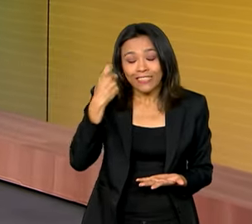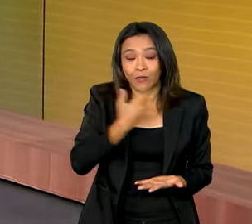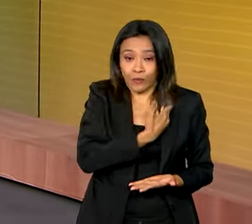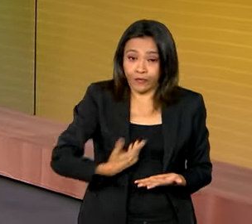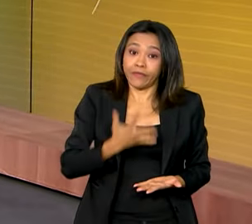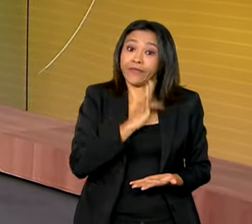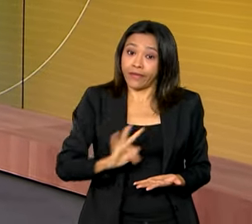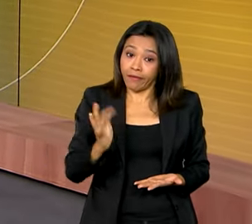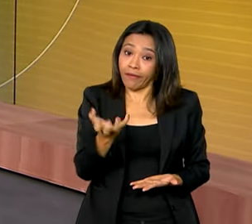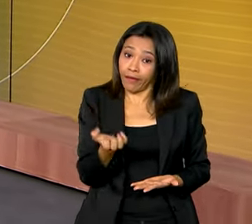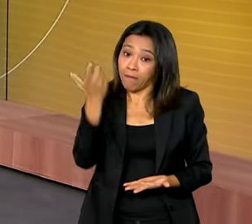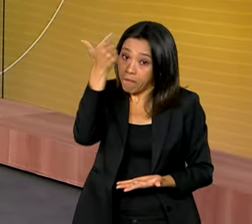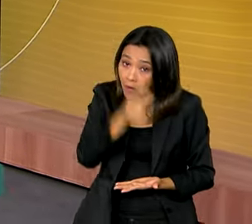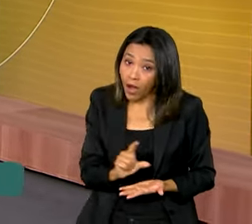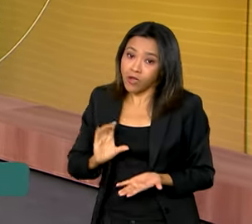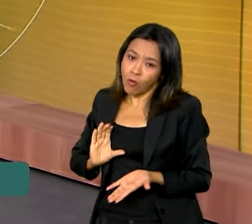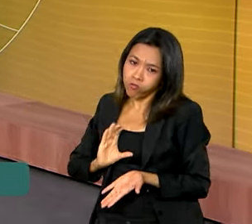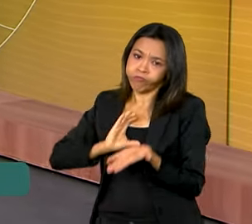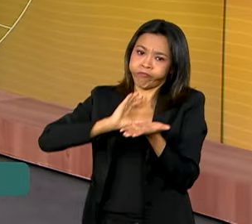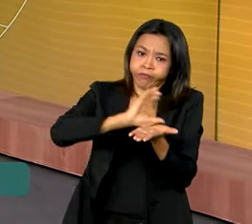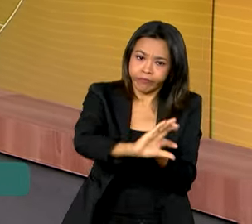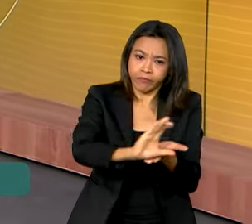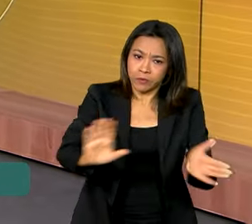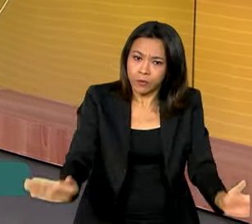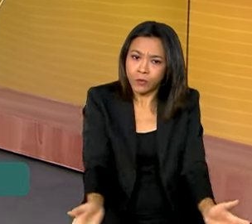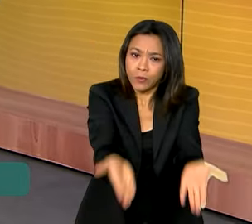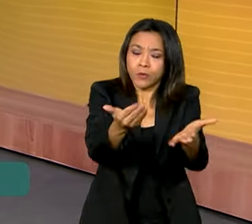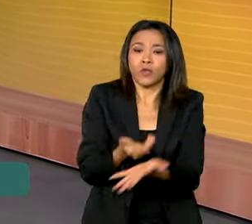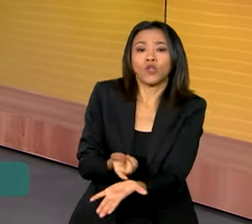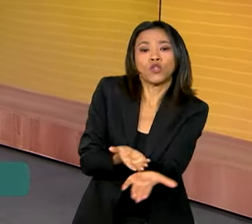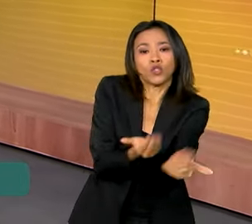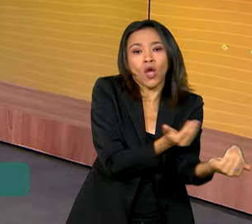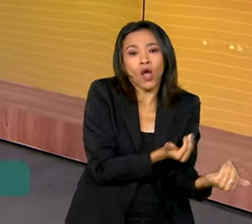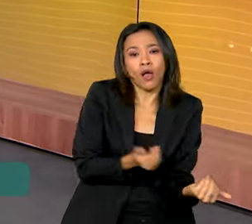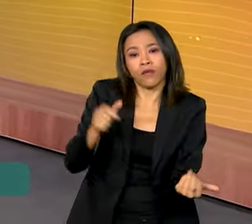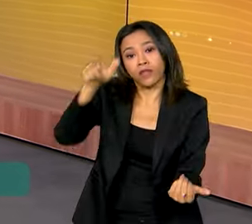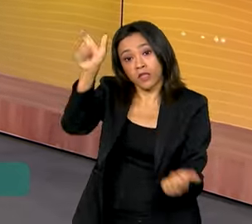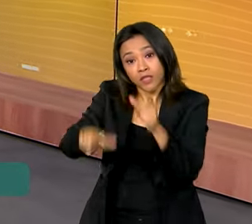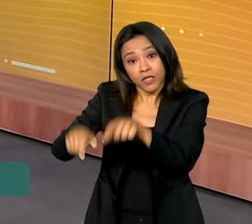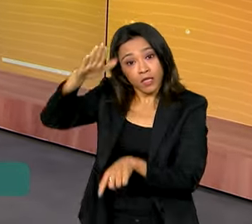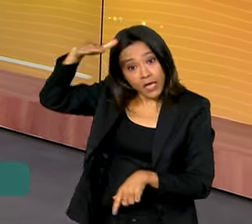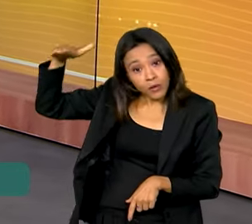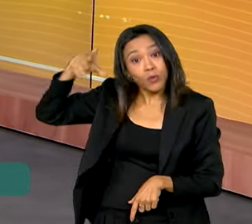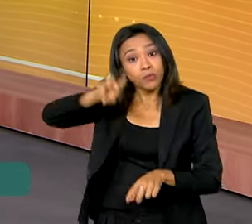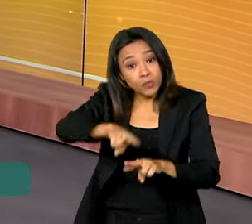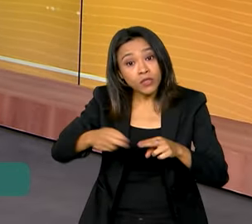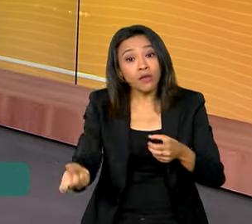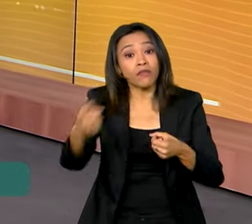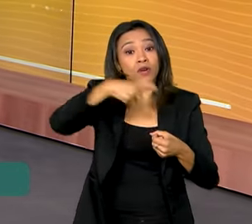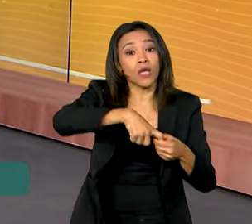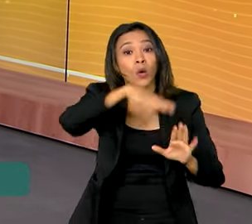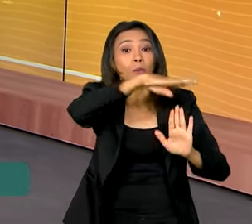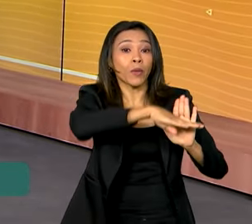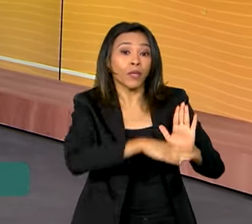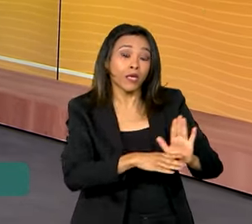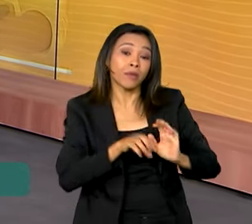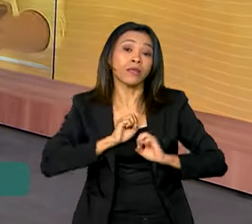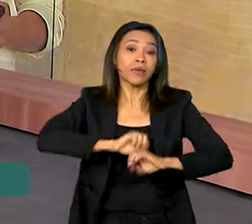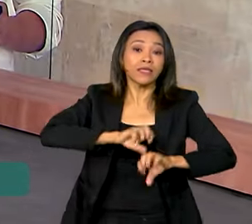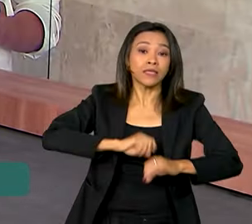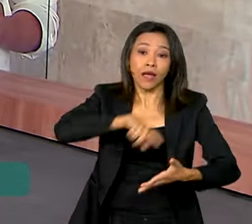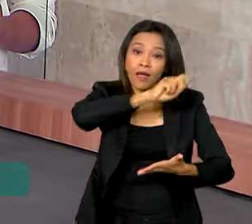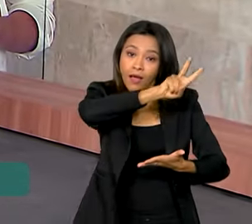investir cada vez mais na educação de jovens e adultos. E com isso vai retomar o programa Brasil Alfabetizado. Quem vai nos trazer mais